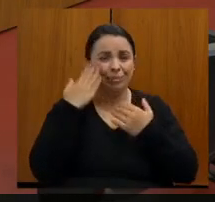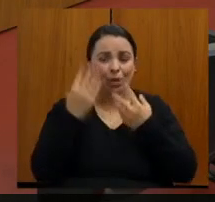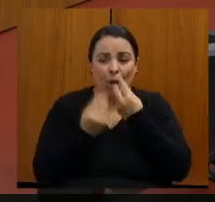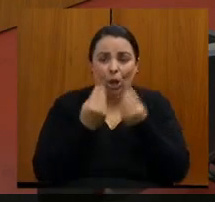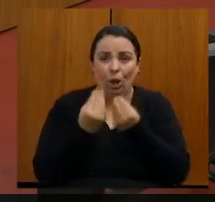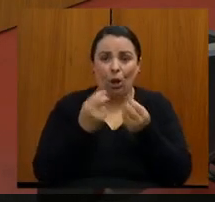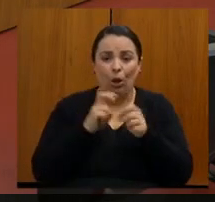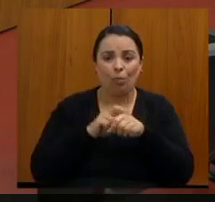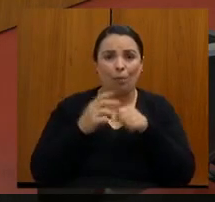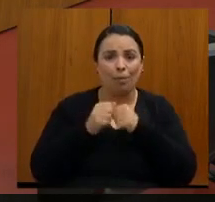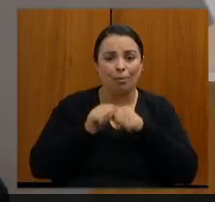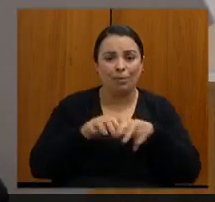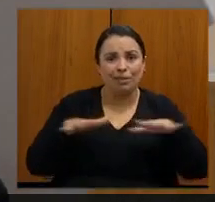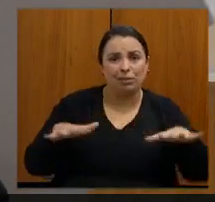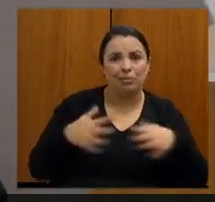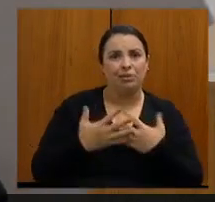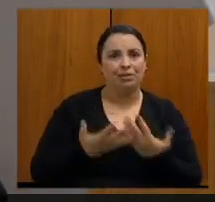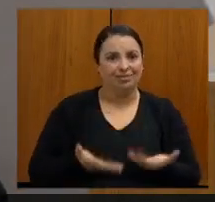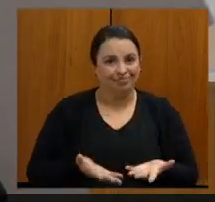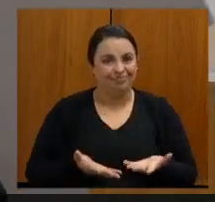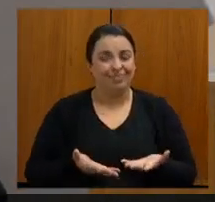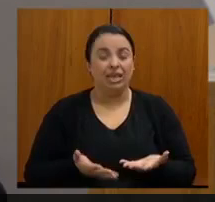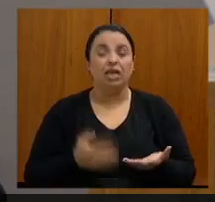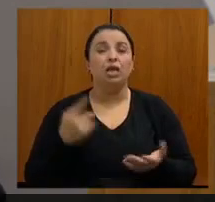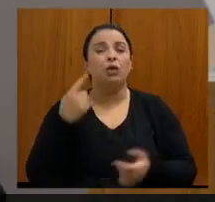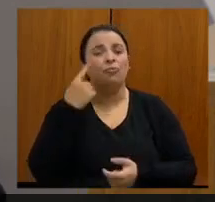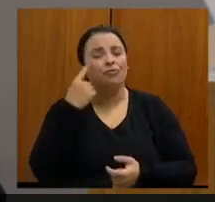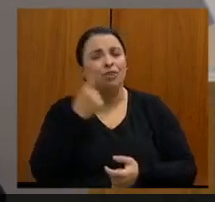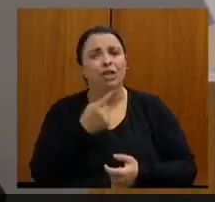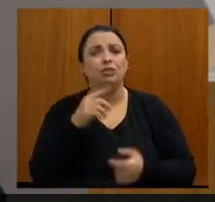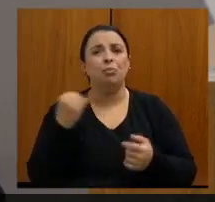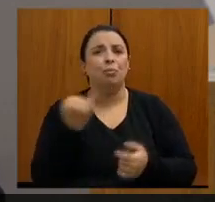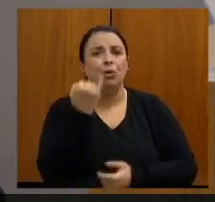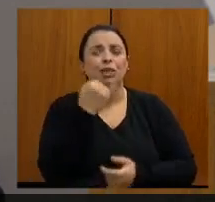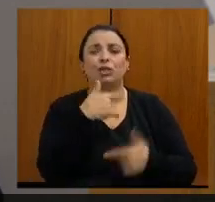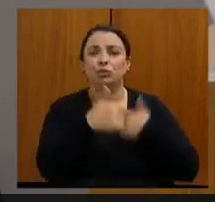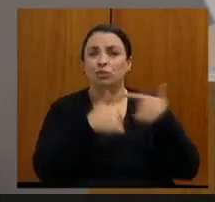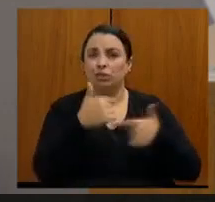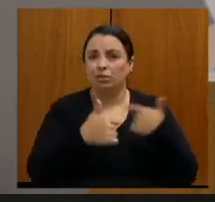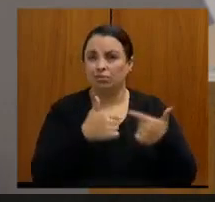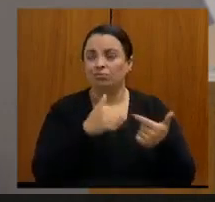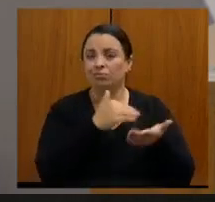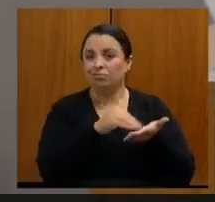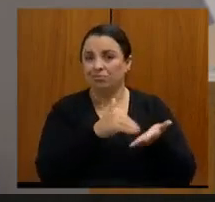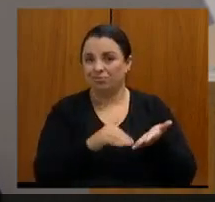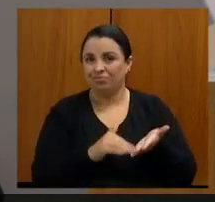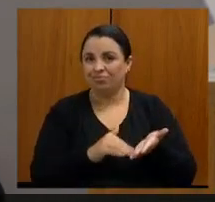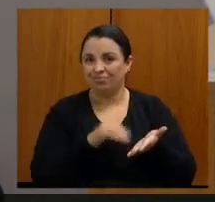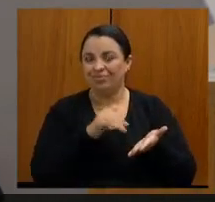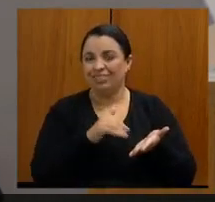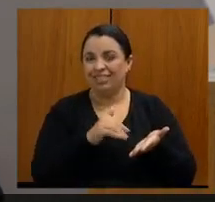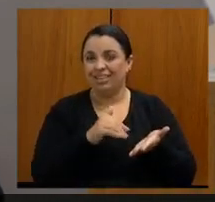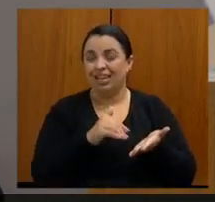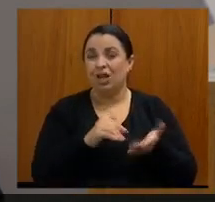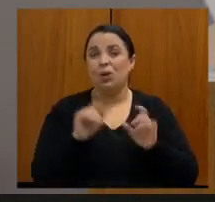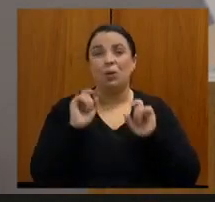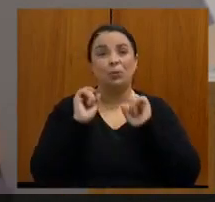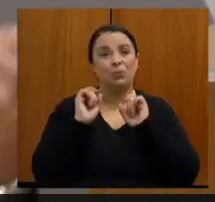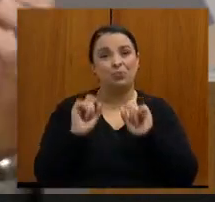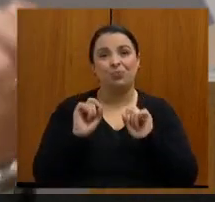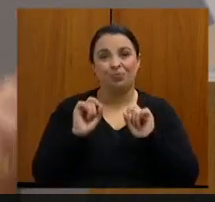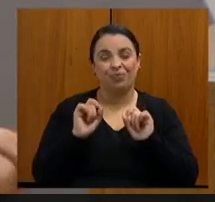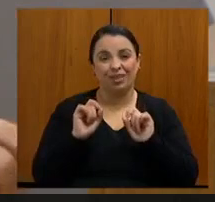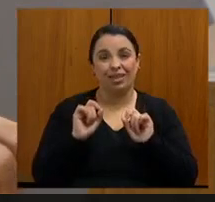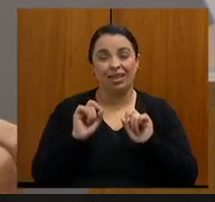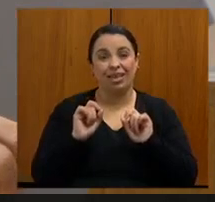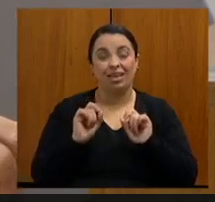eu acho importante o que a secretaria vem fazendo, e o secretário Fábio até disse na explanação dele, é que se